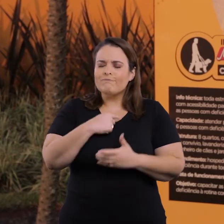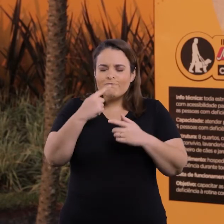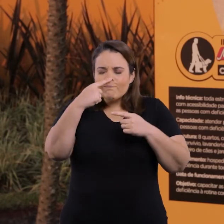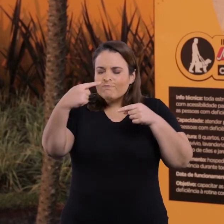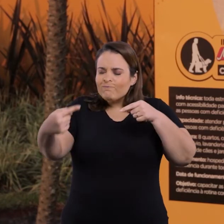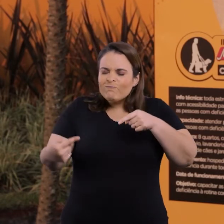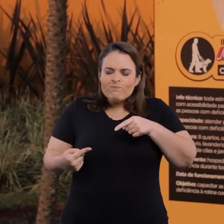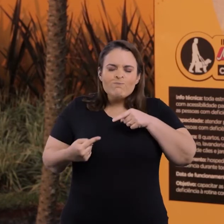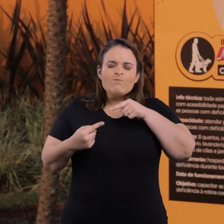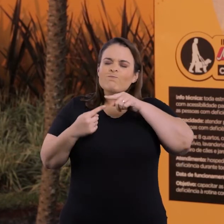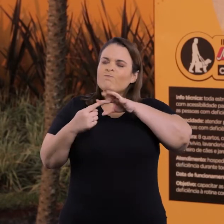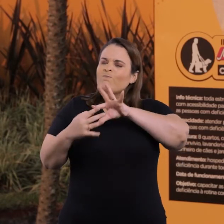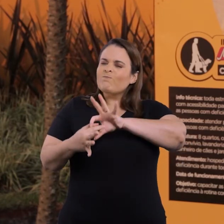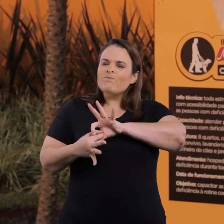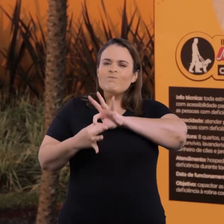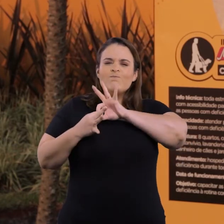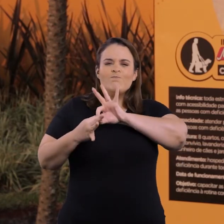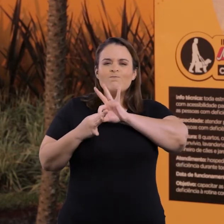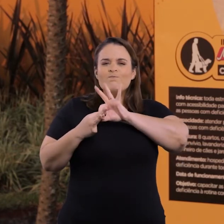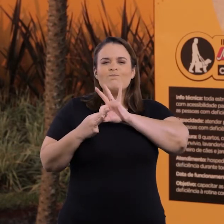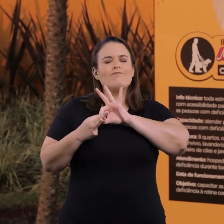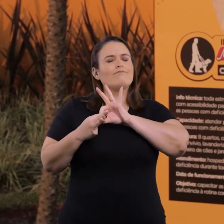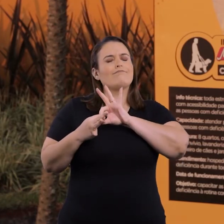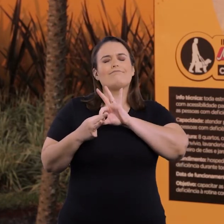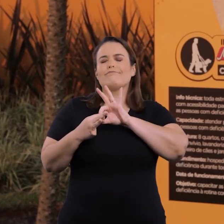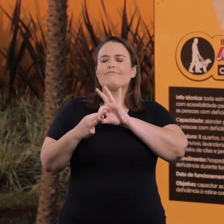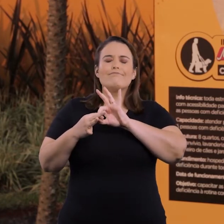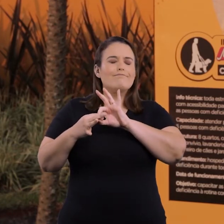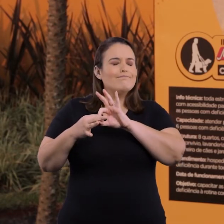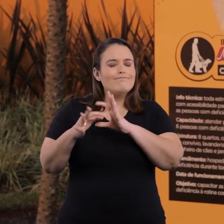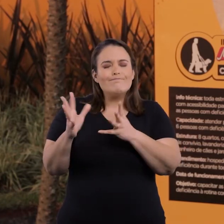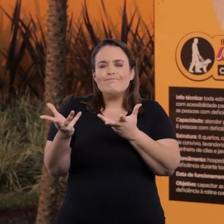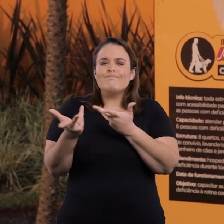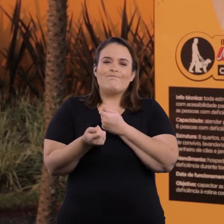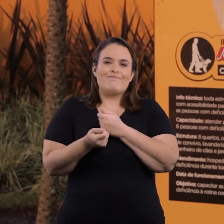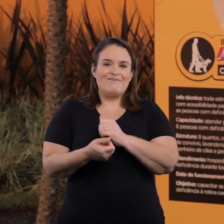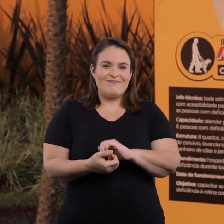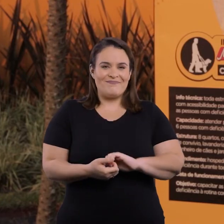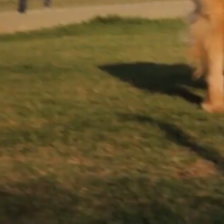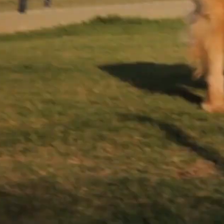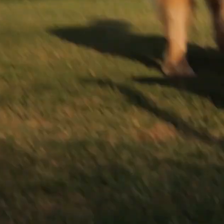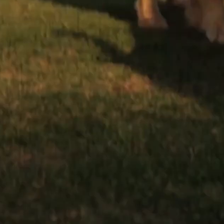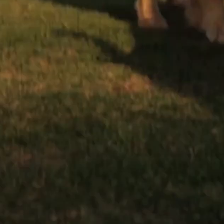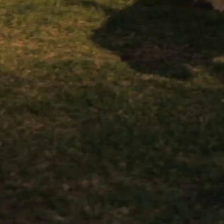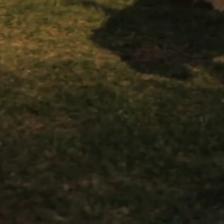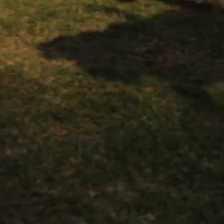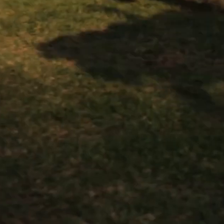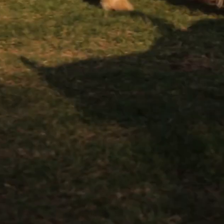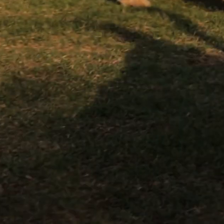a gente tem uma sinergia, uma conexão, assim, indescritível.